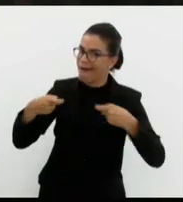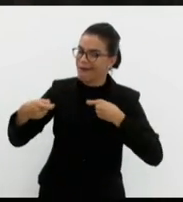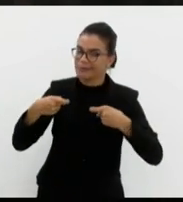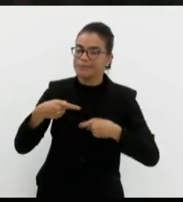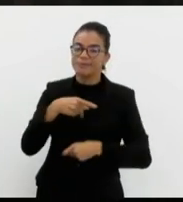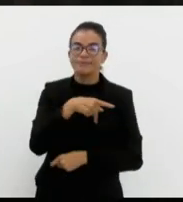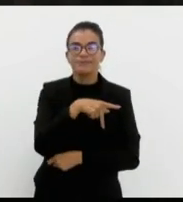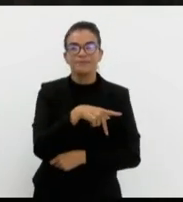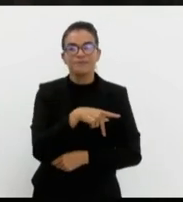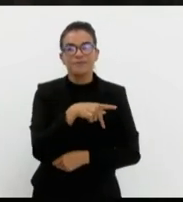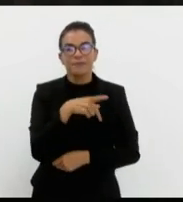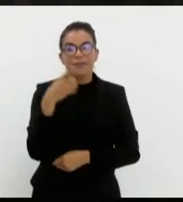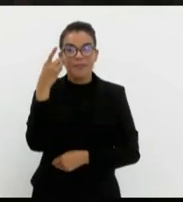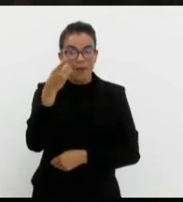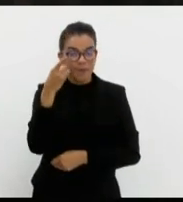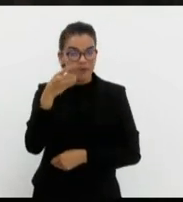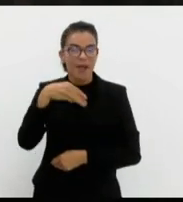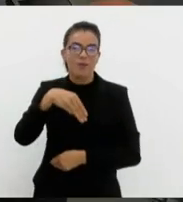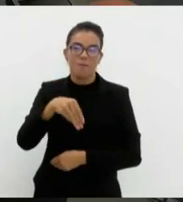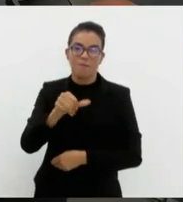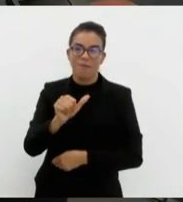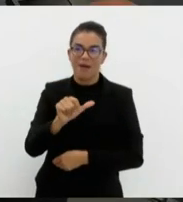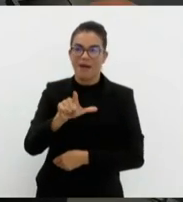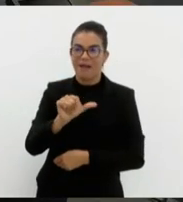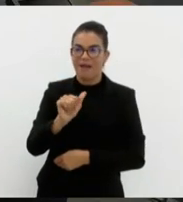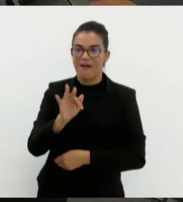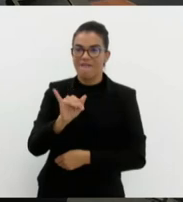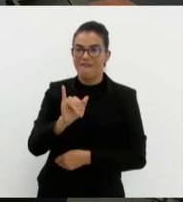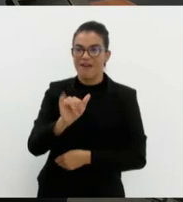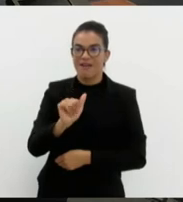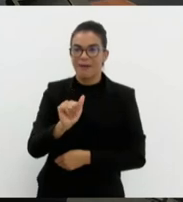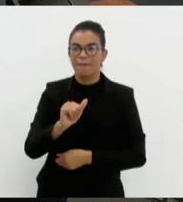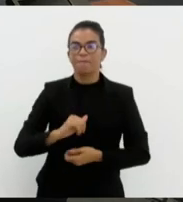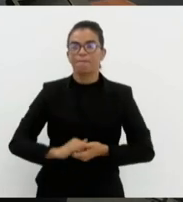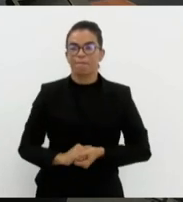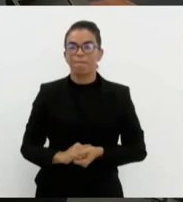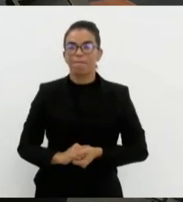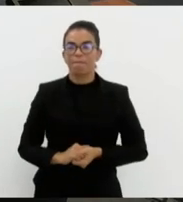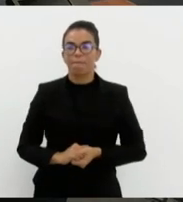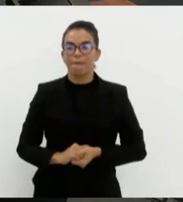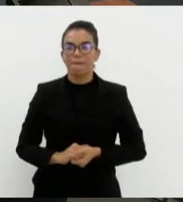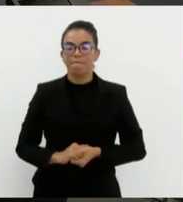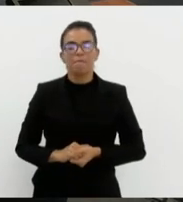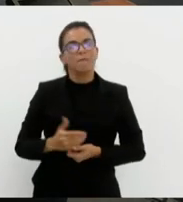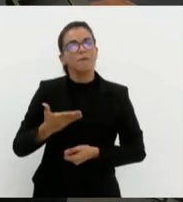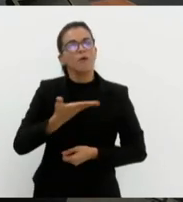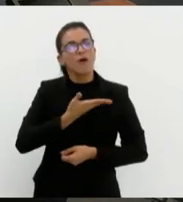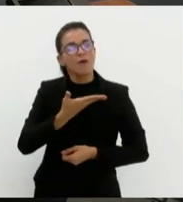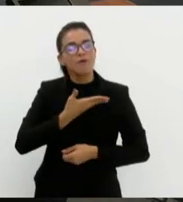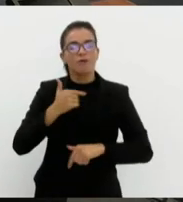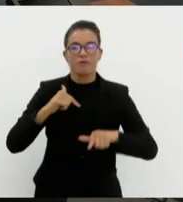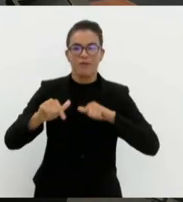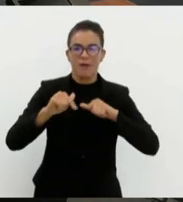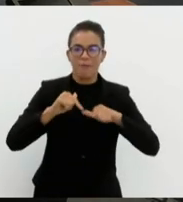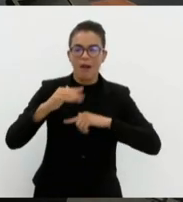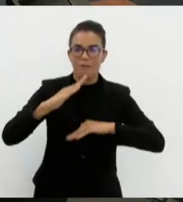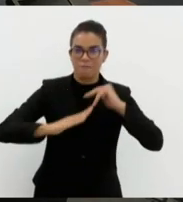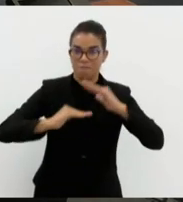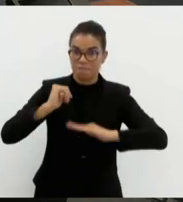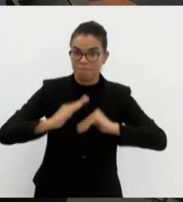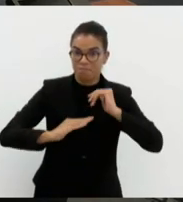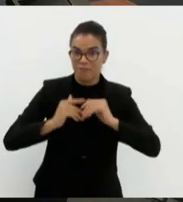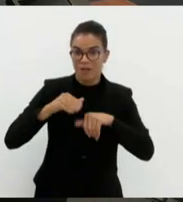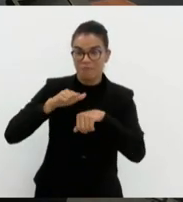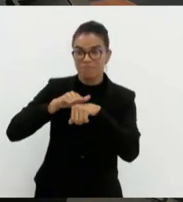senhor presidente, senhor deputado Samuel Malafaia. meu querido companheiro de trabalho, de profissão, eu quero dizer